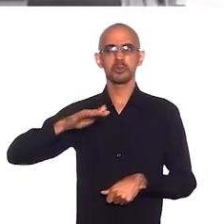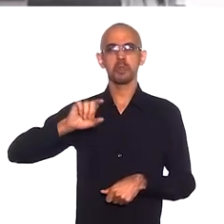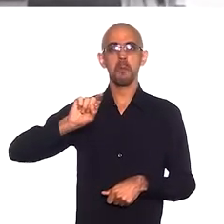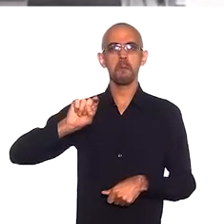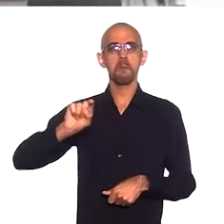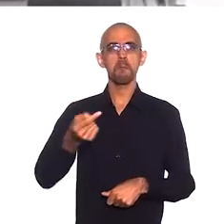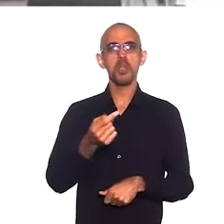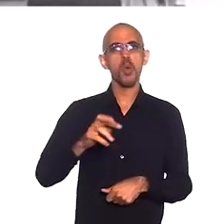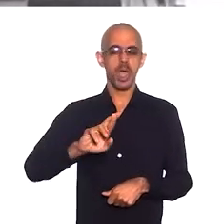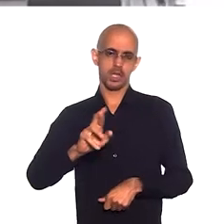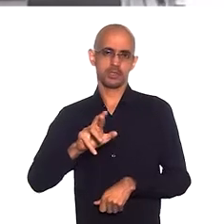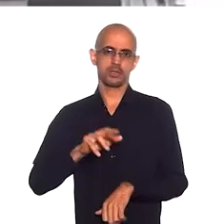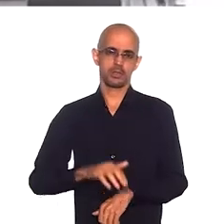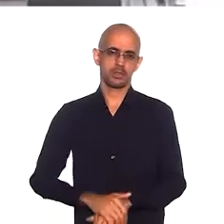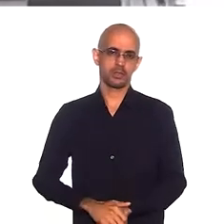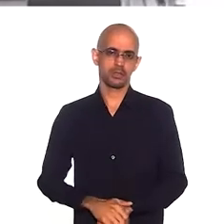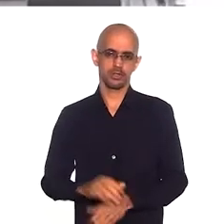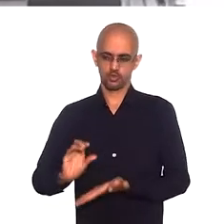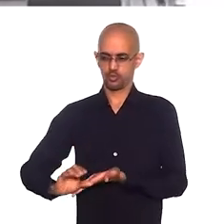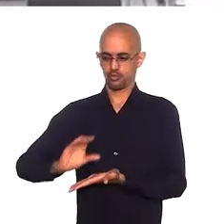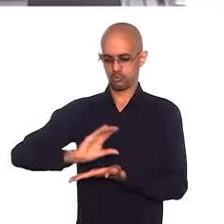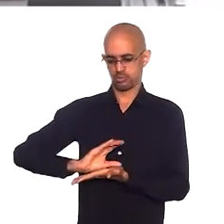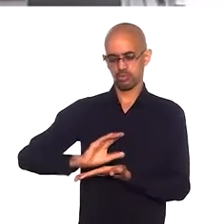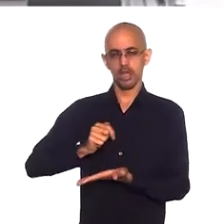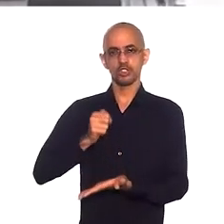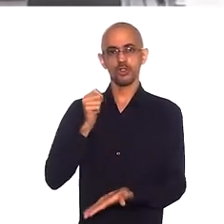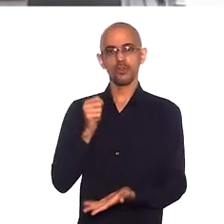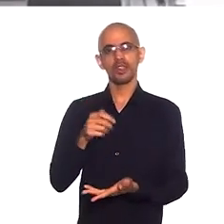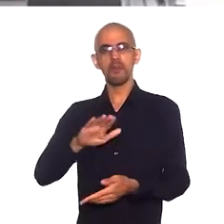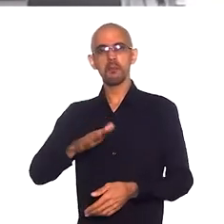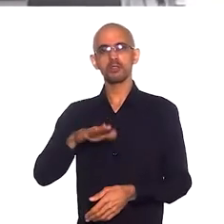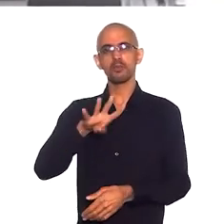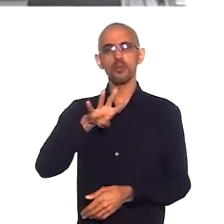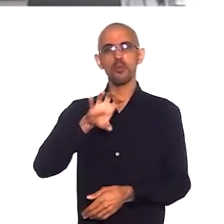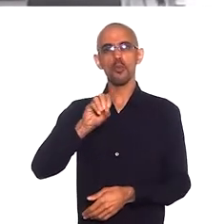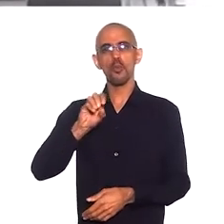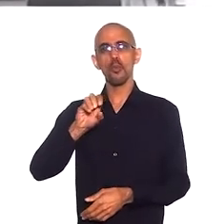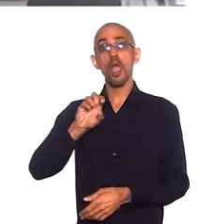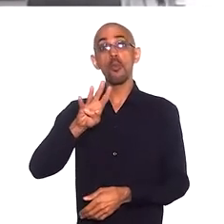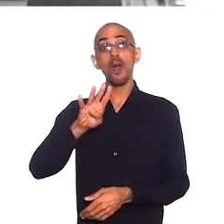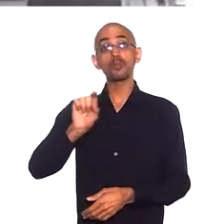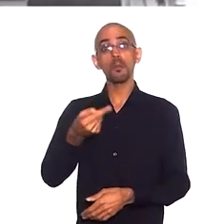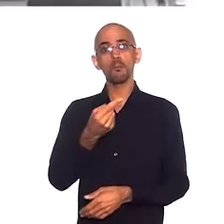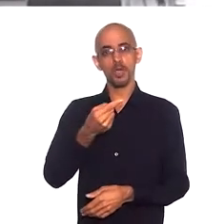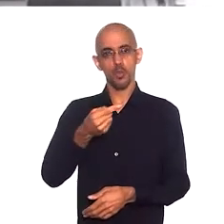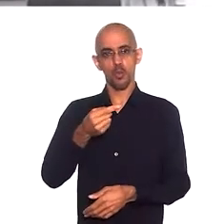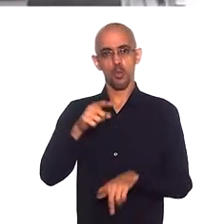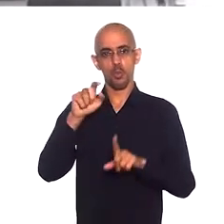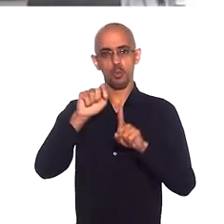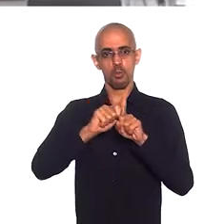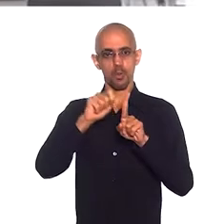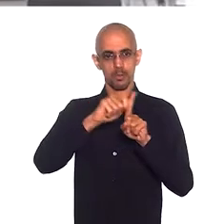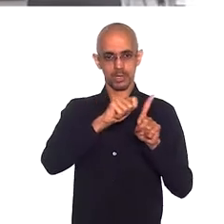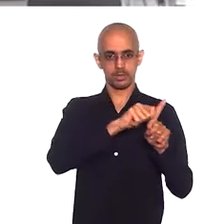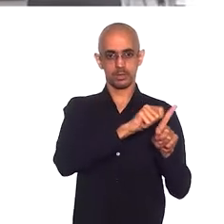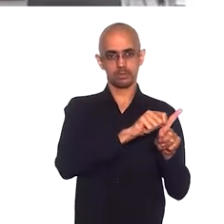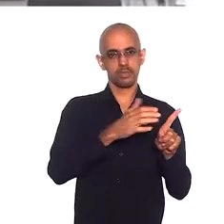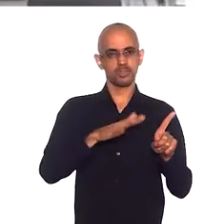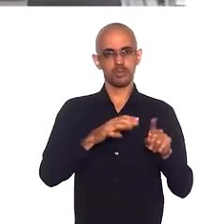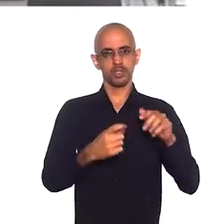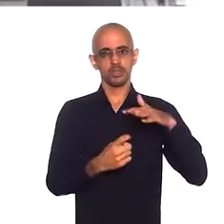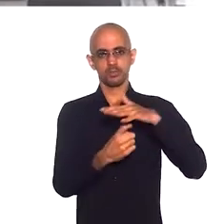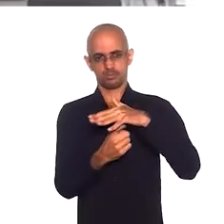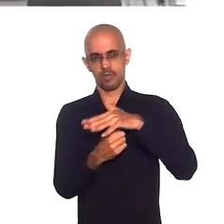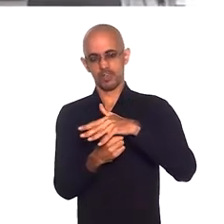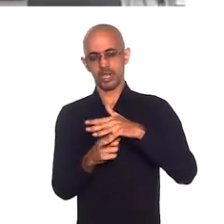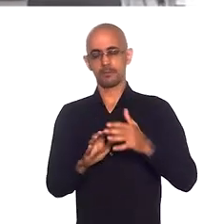mil reais. Aí estava quatro mil por mês para as barracas, no Campos. Aí, com